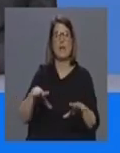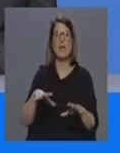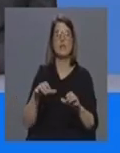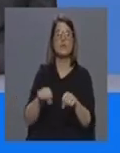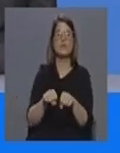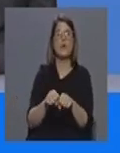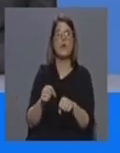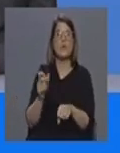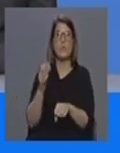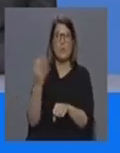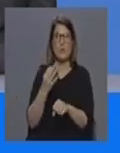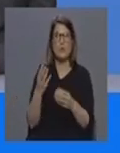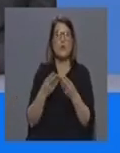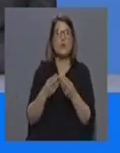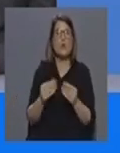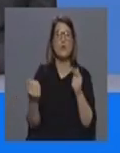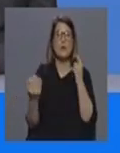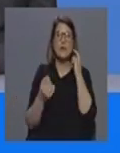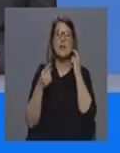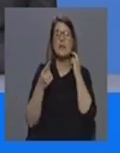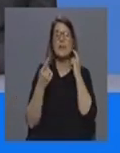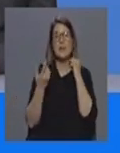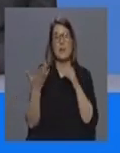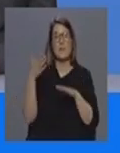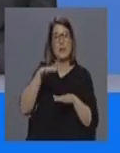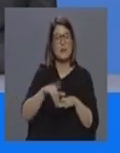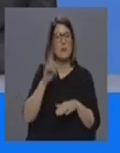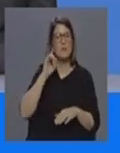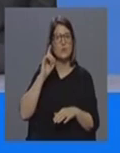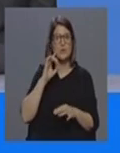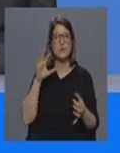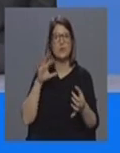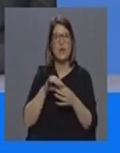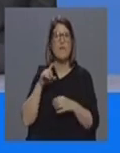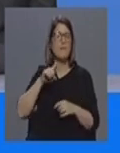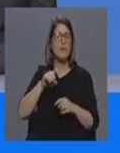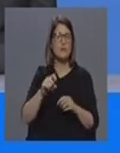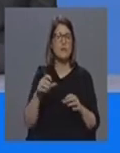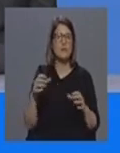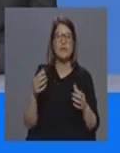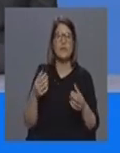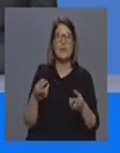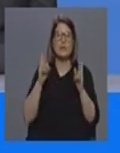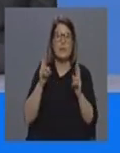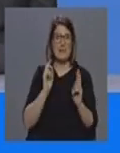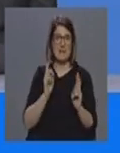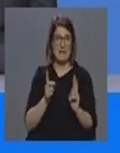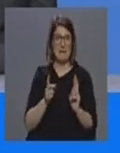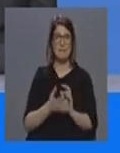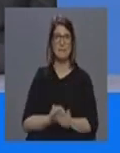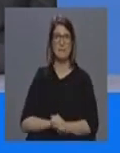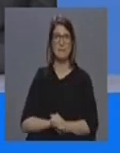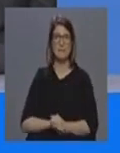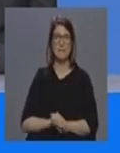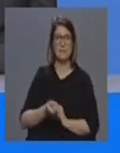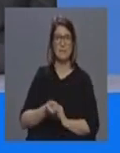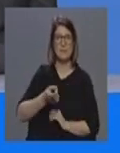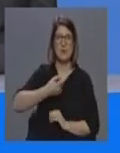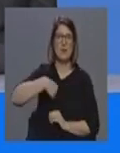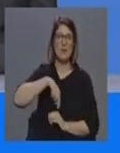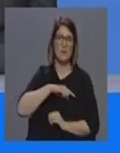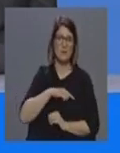Porto isto pode ser um importante passo na contenção do vírus pode ser um motivo de esperança para nós neste